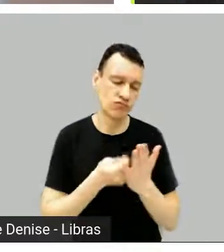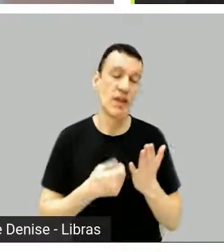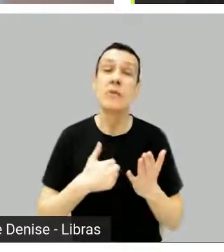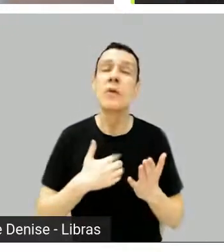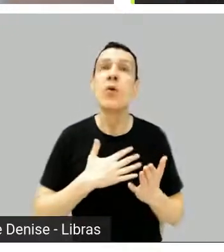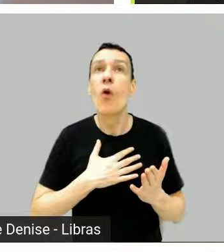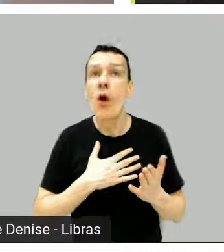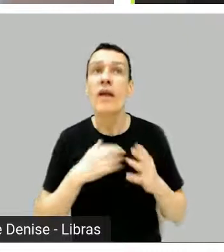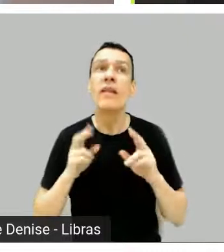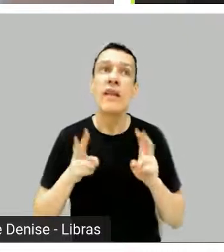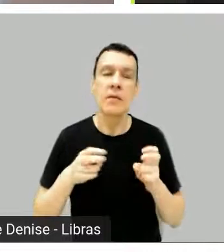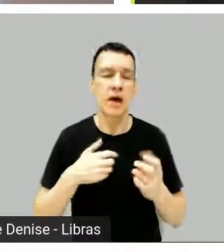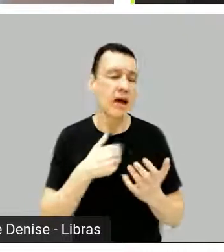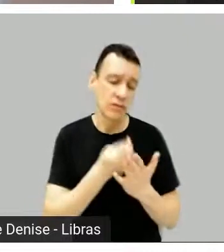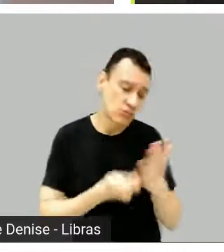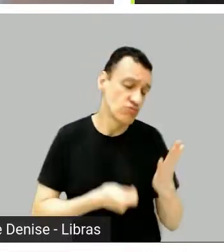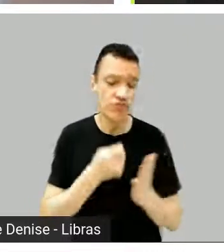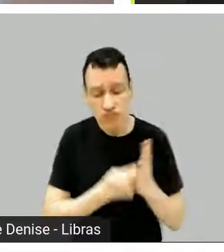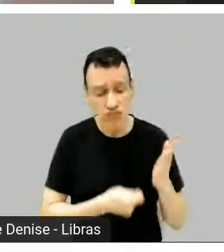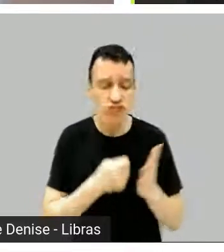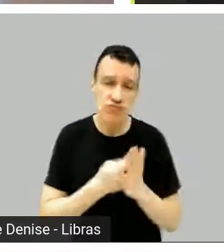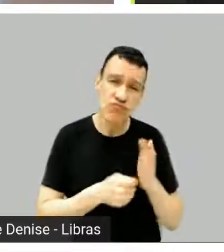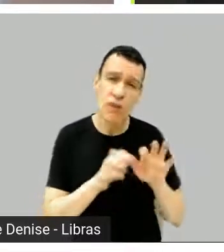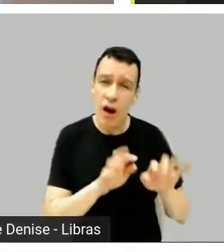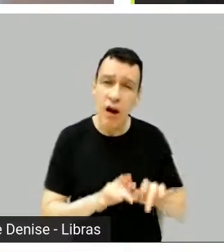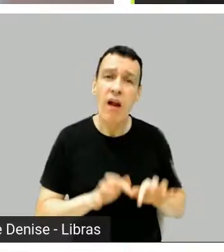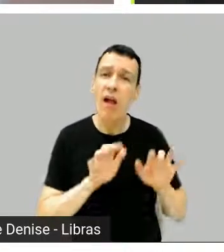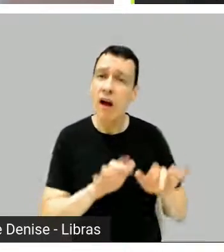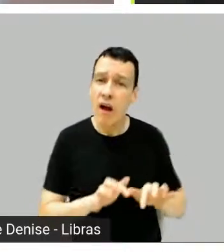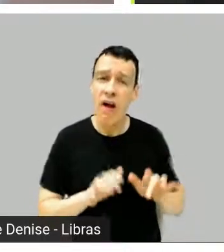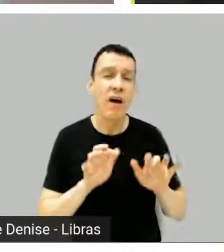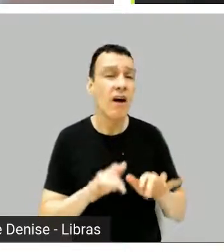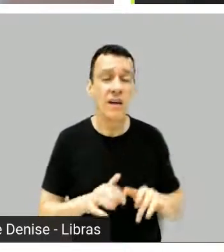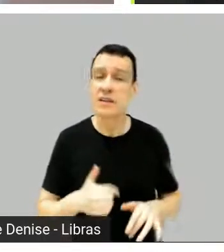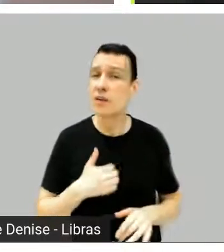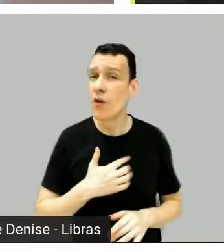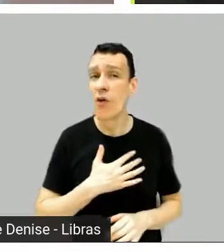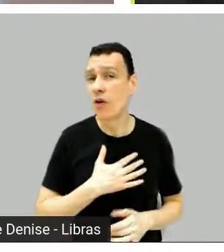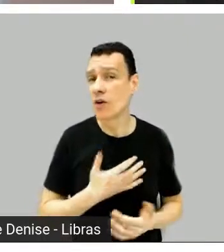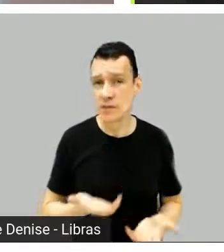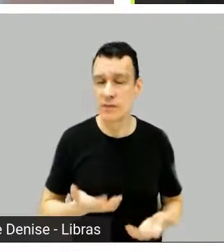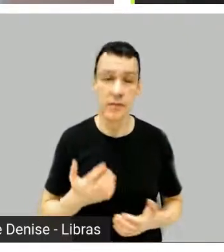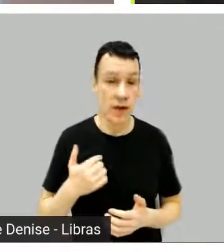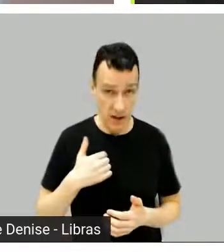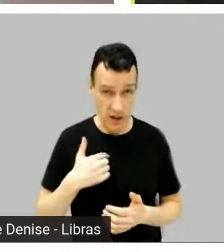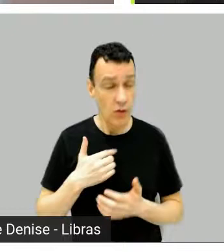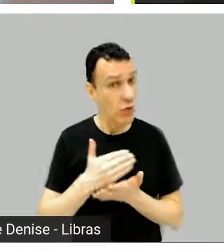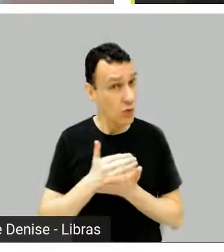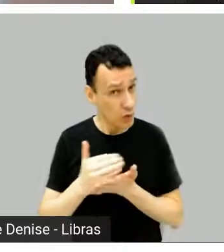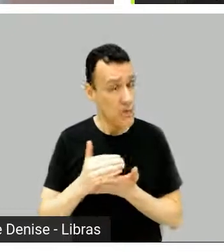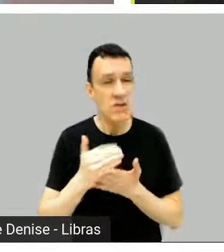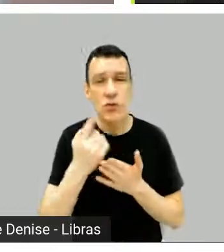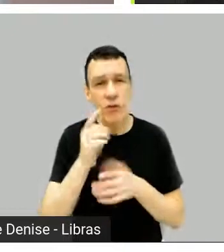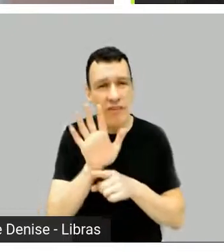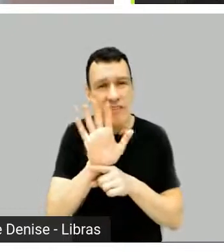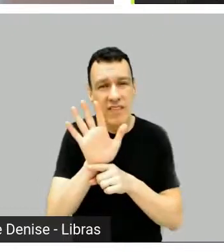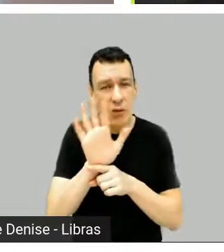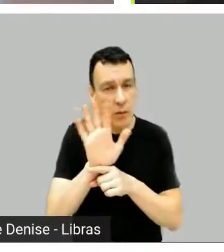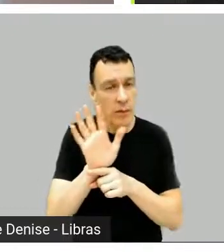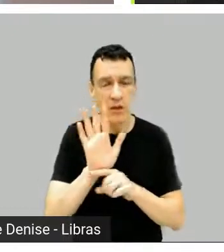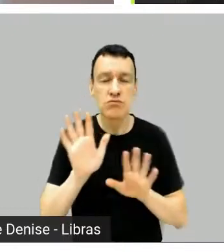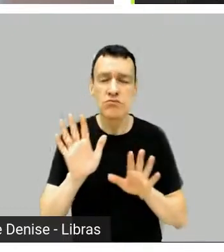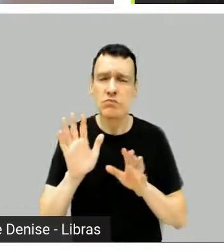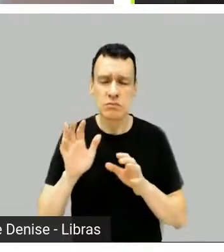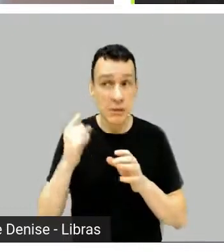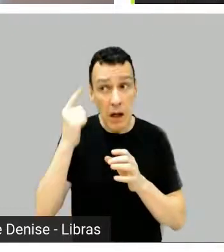Então, eu comecei, comecei a escrever, é um longa da minha cabeça, sem nenhuma preocupação